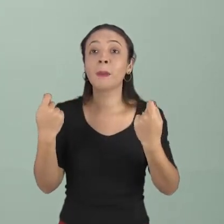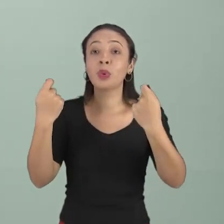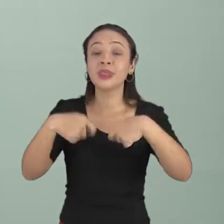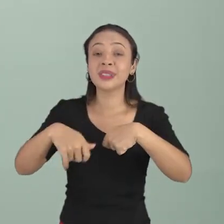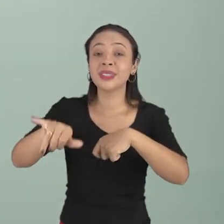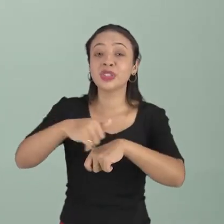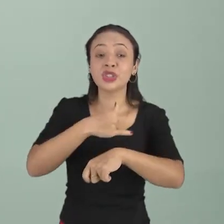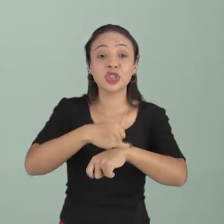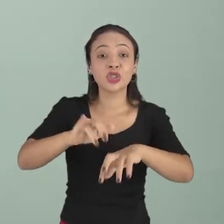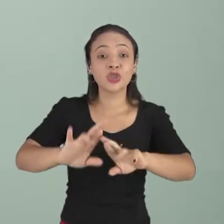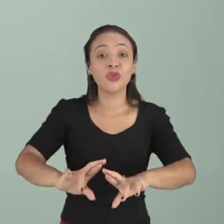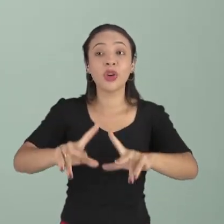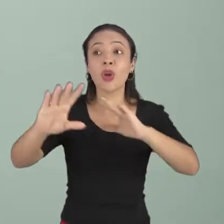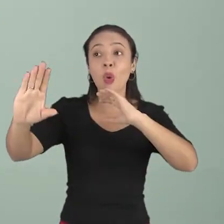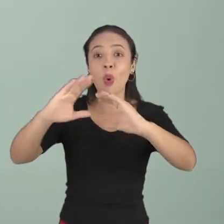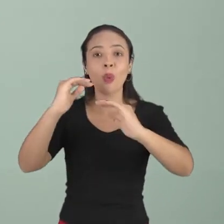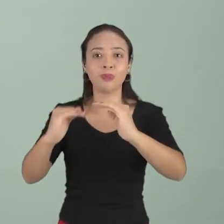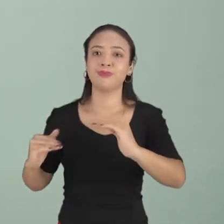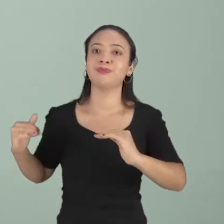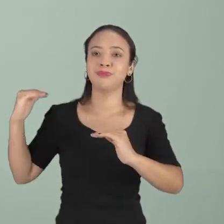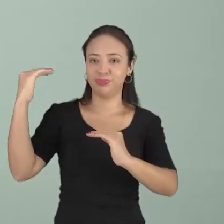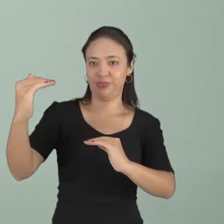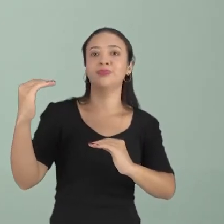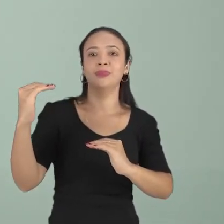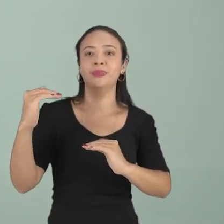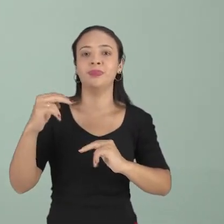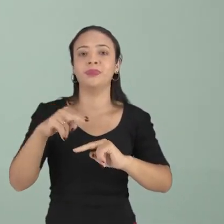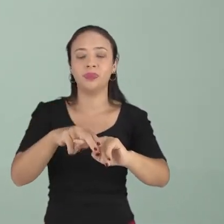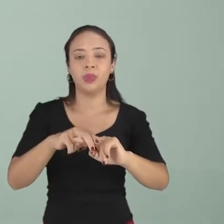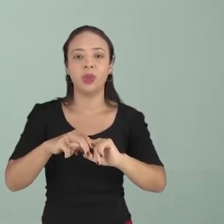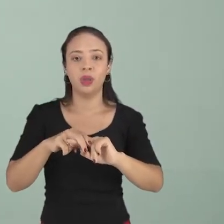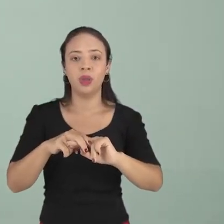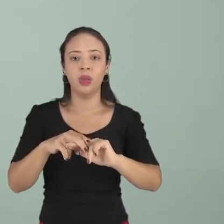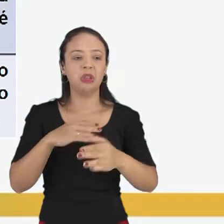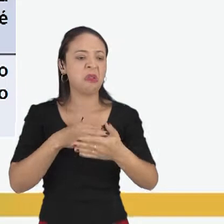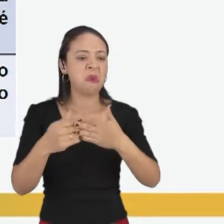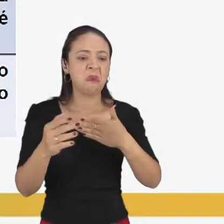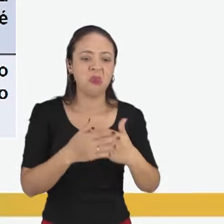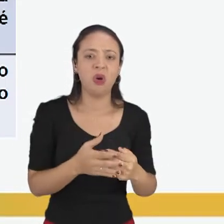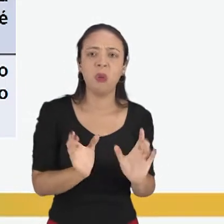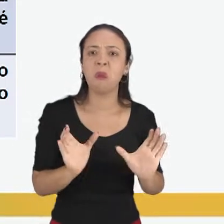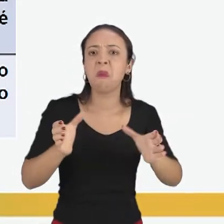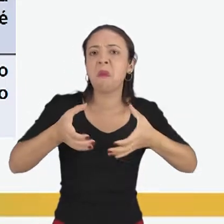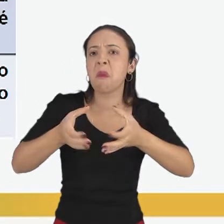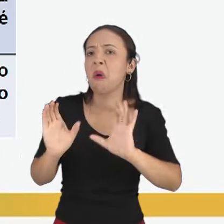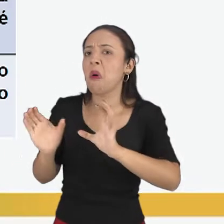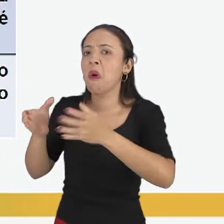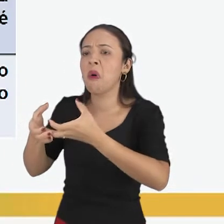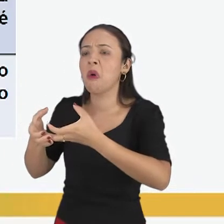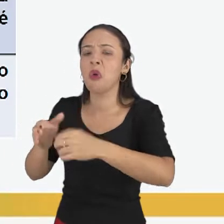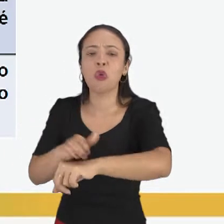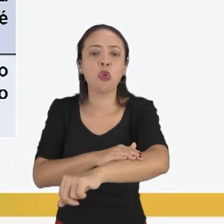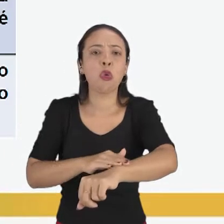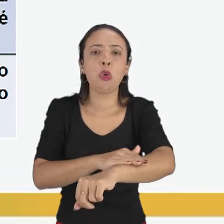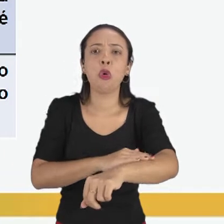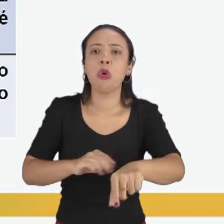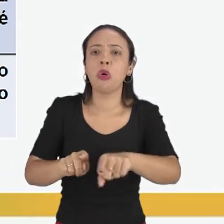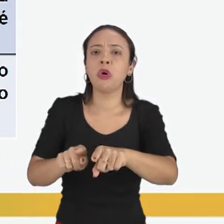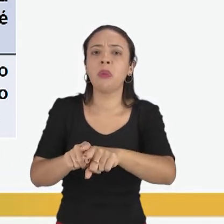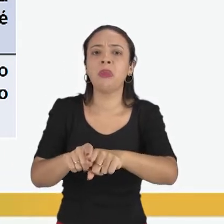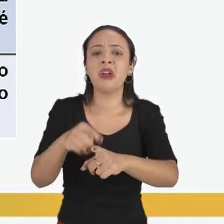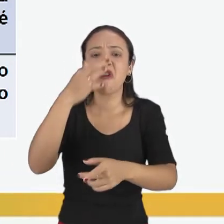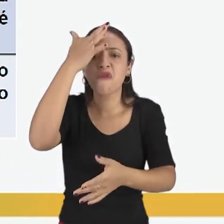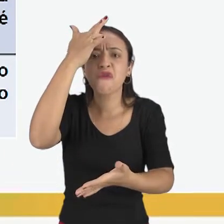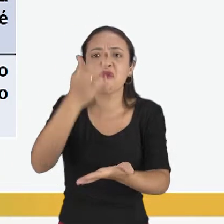comunicação com o transcendente. Independente do povo, da tribo, da raça, da doutrina de cada